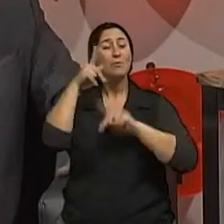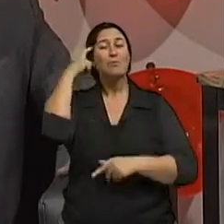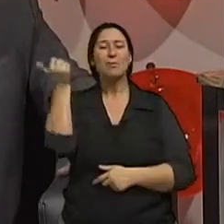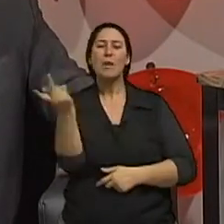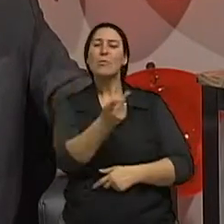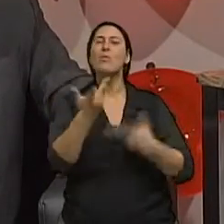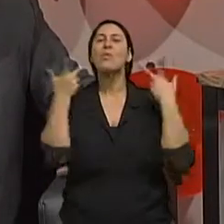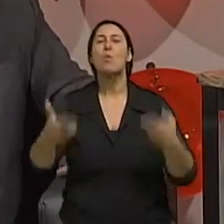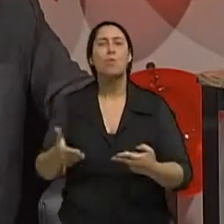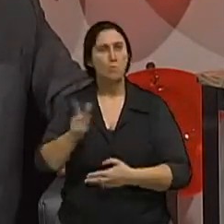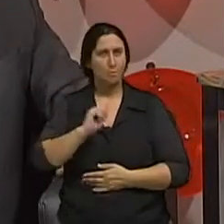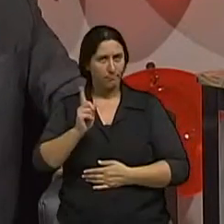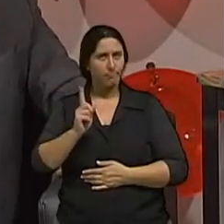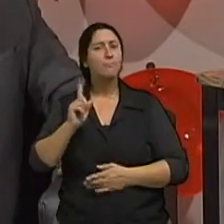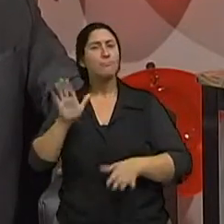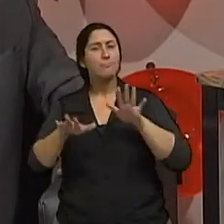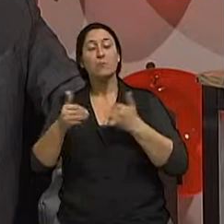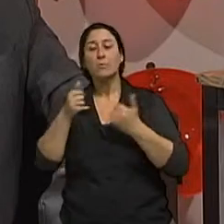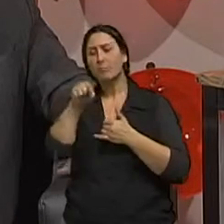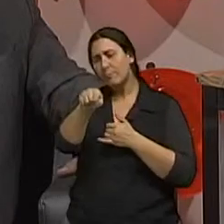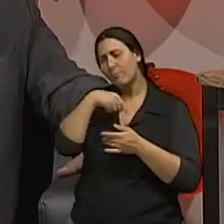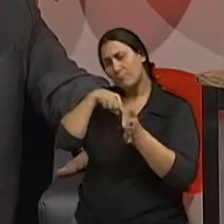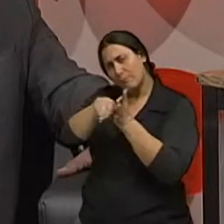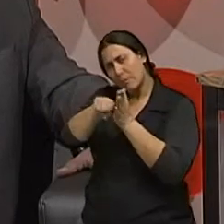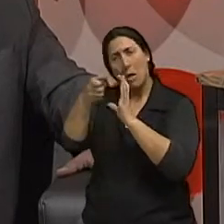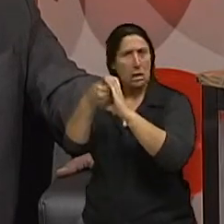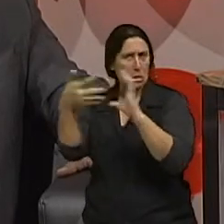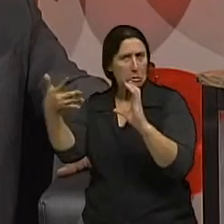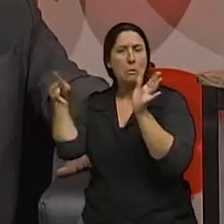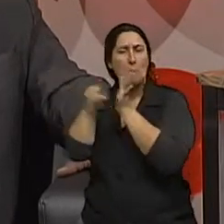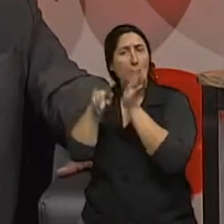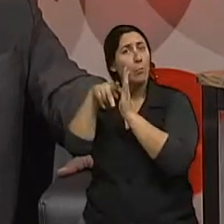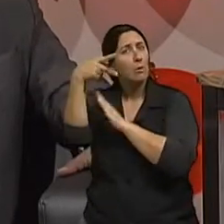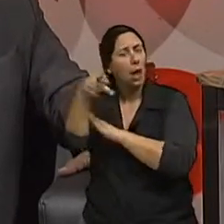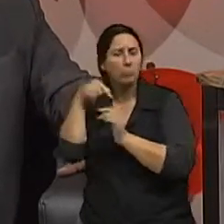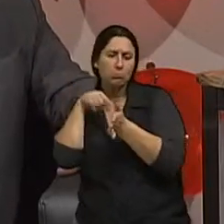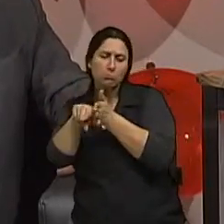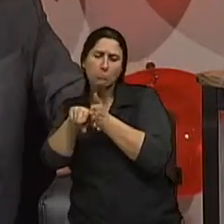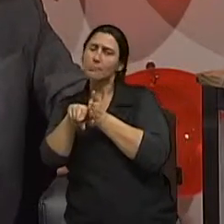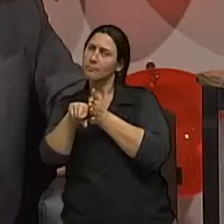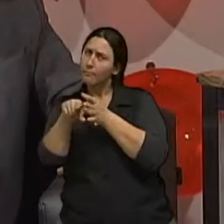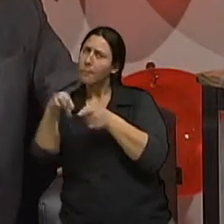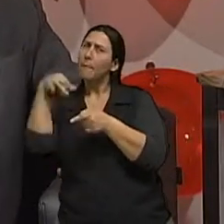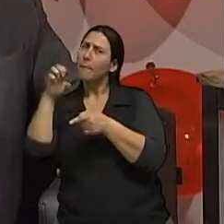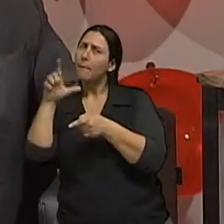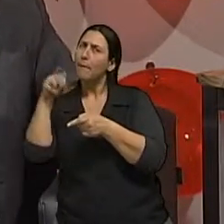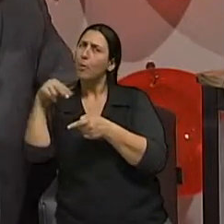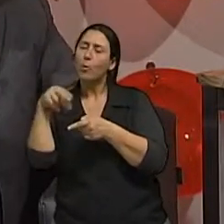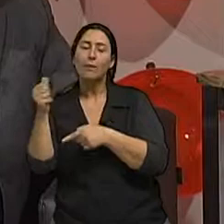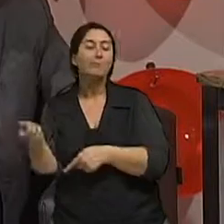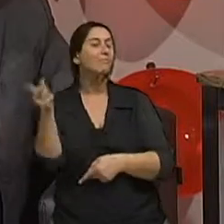do melanoma de um que tem características X ou Y e o paciente outro tem